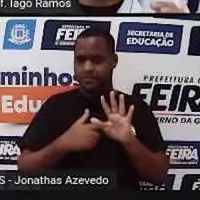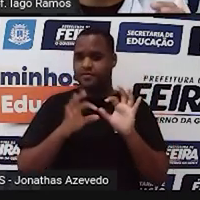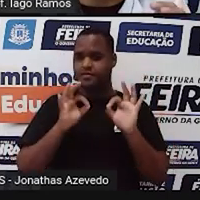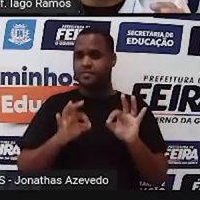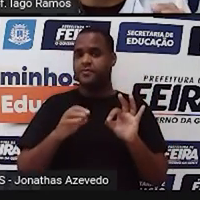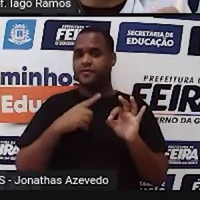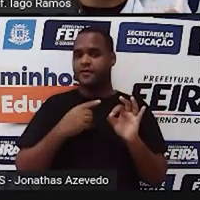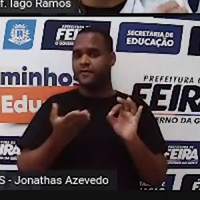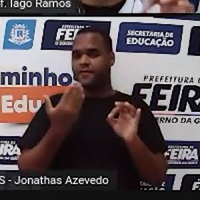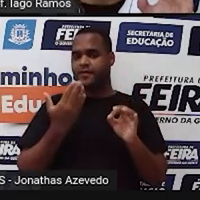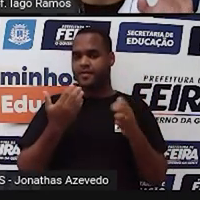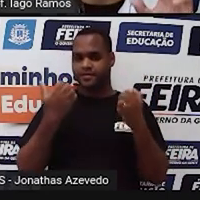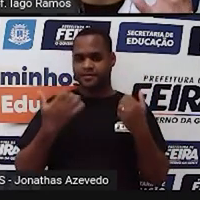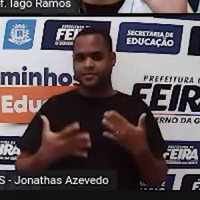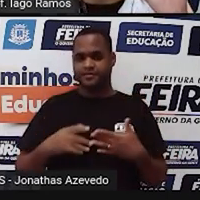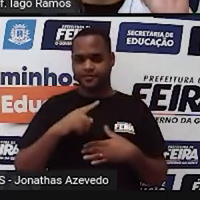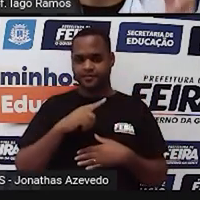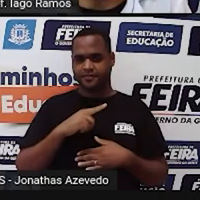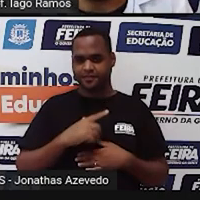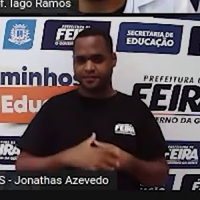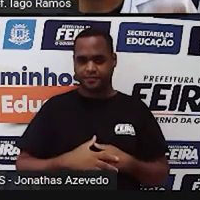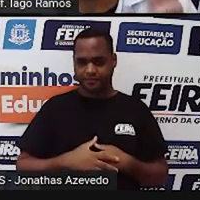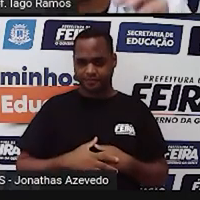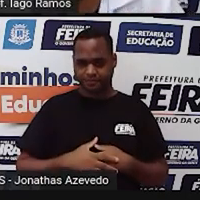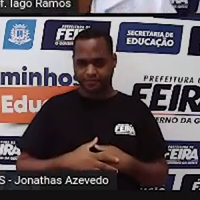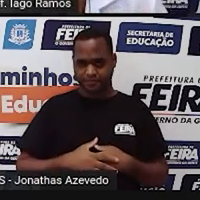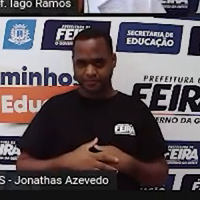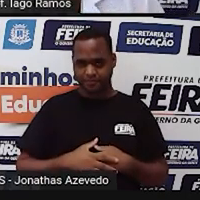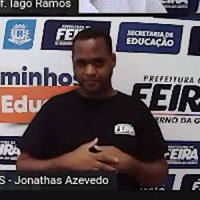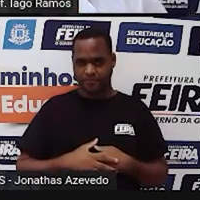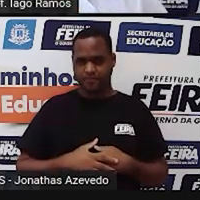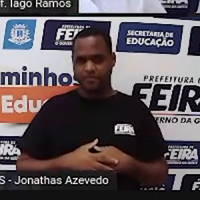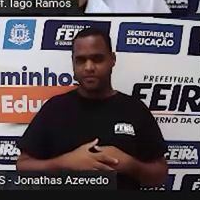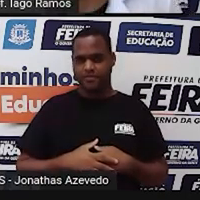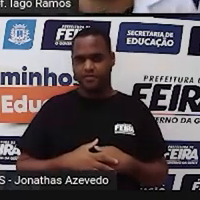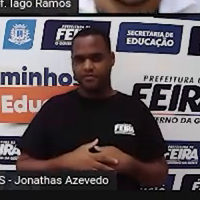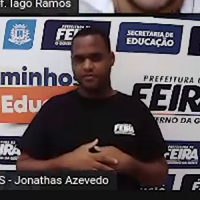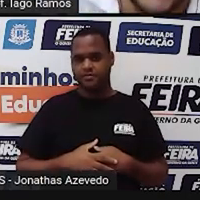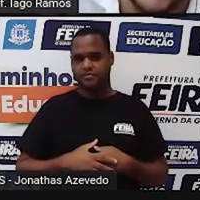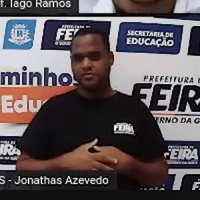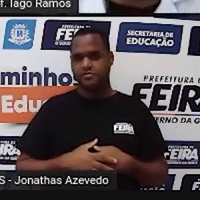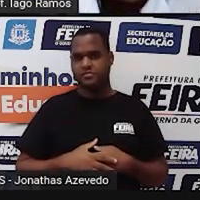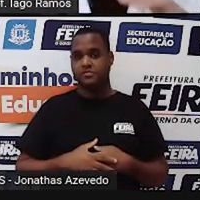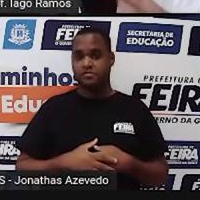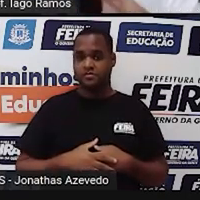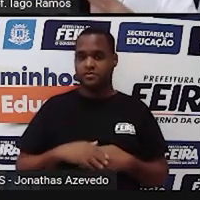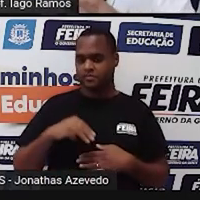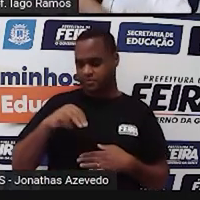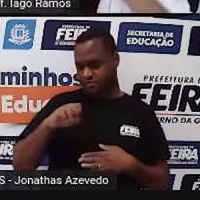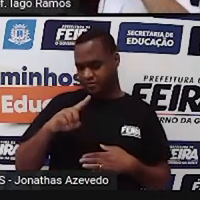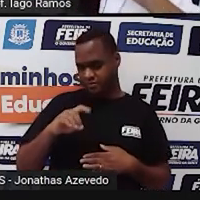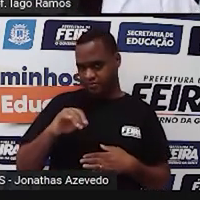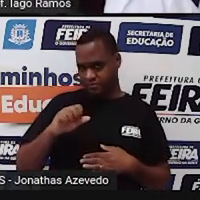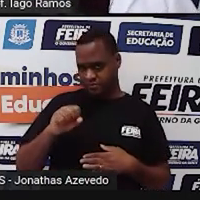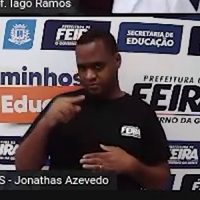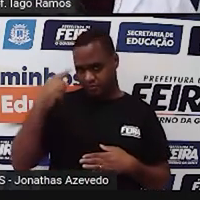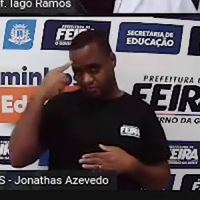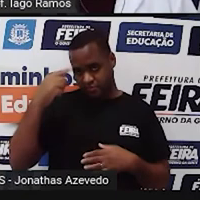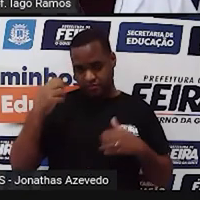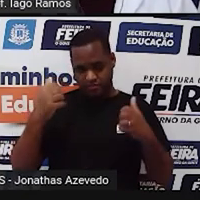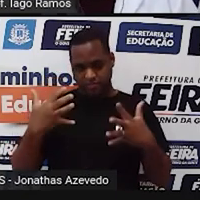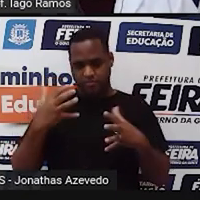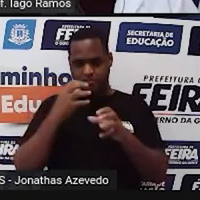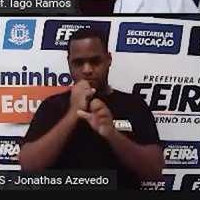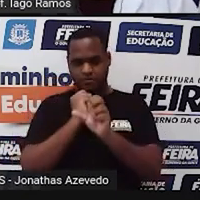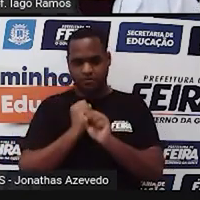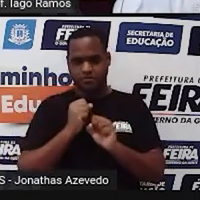Vem comigo, olha só. Colocando tudo na mesma unidade de medida. Pode fazer os cálculos